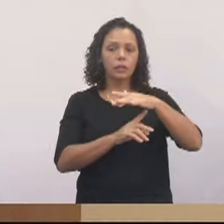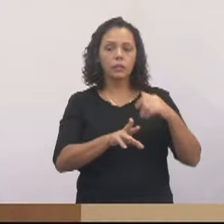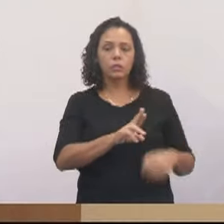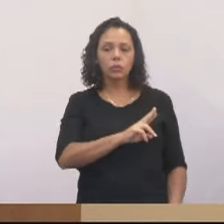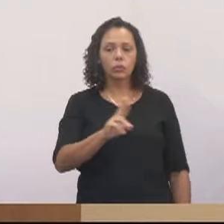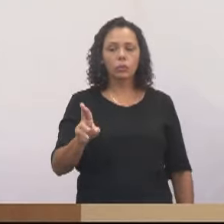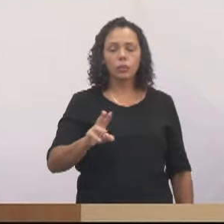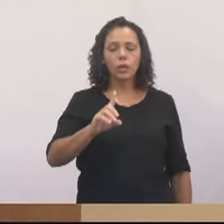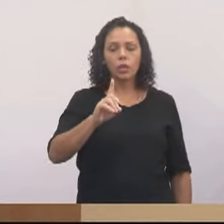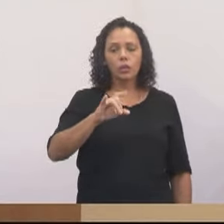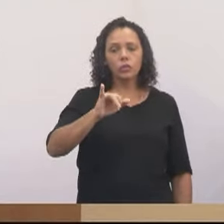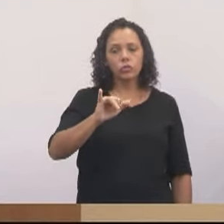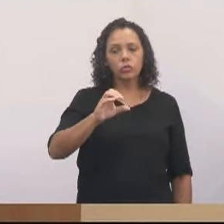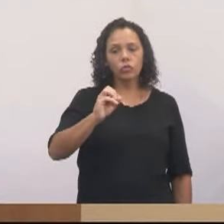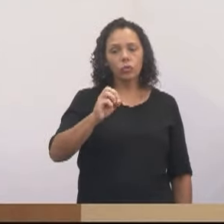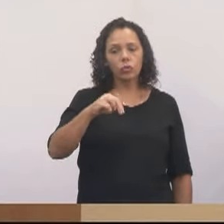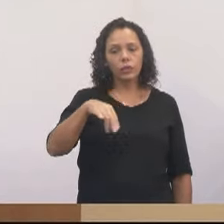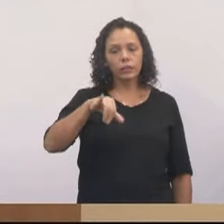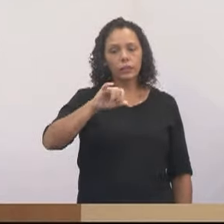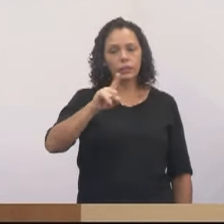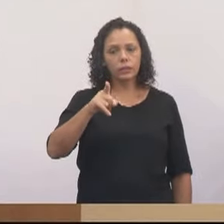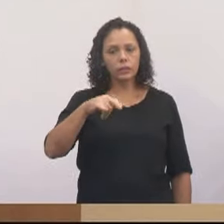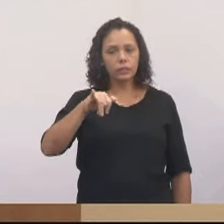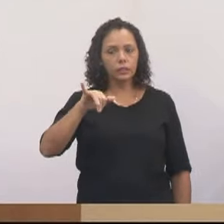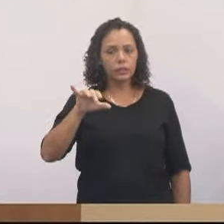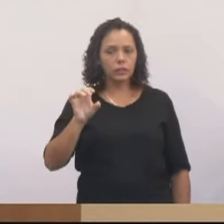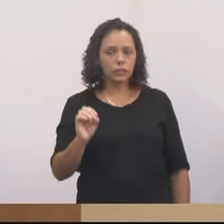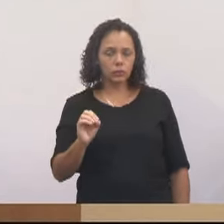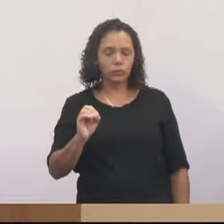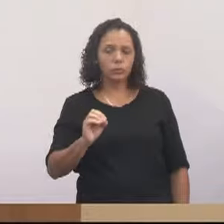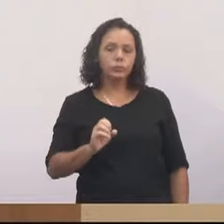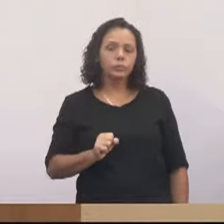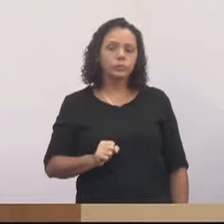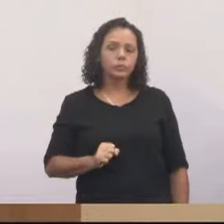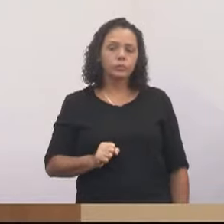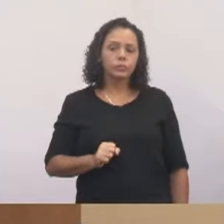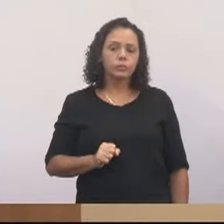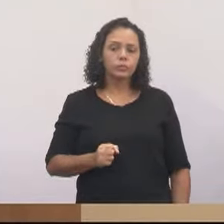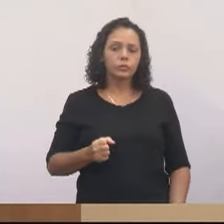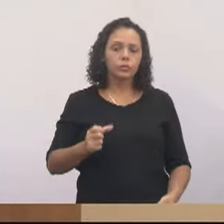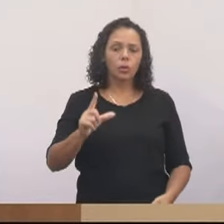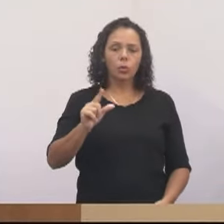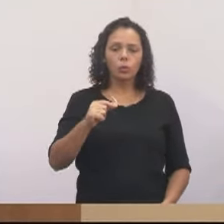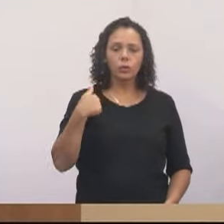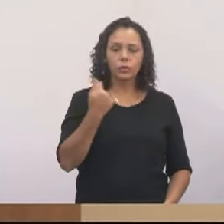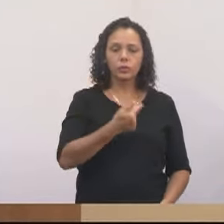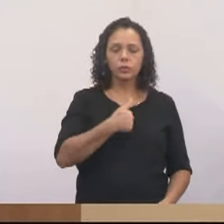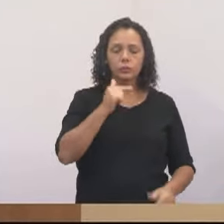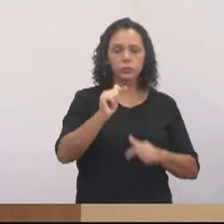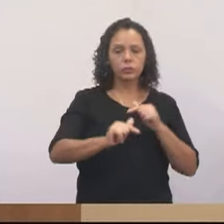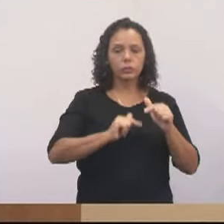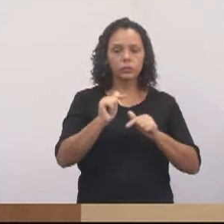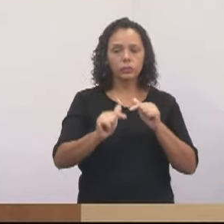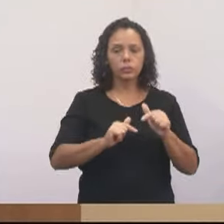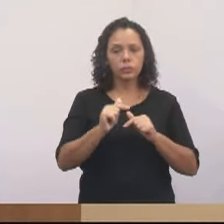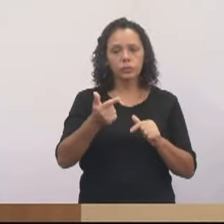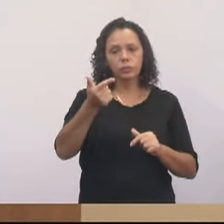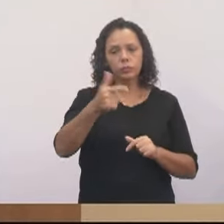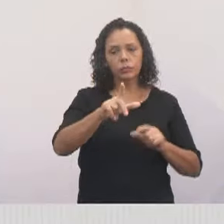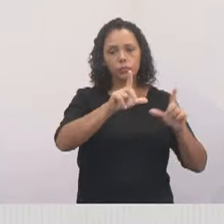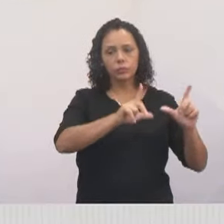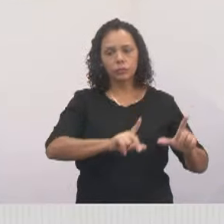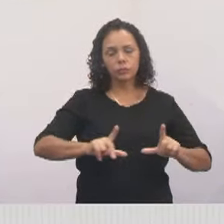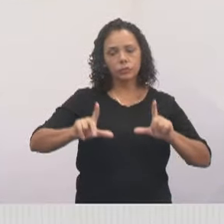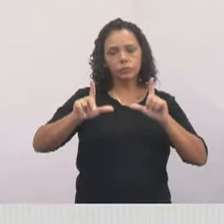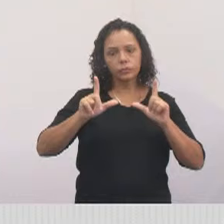Dionísio Tobone, que é a antiga Praça Jardim Vera Lúcia. Esse é um pouquinho do nosso trabalho. No próximo